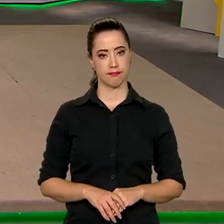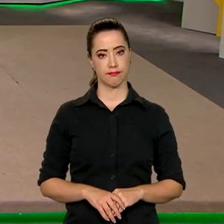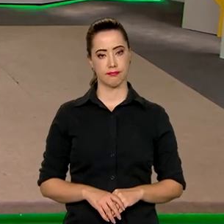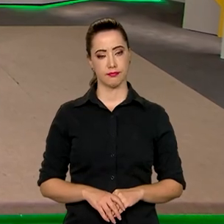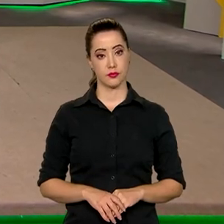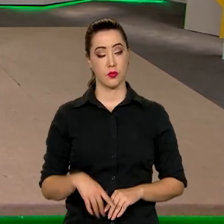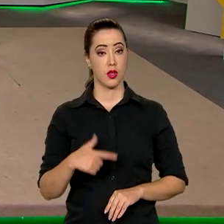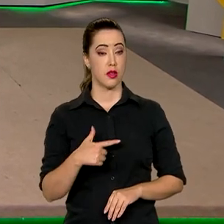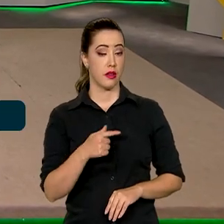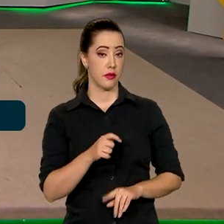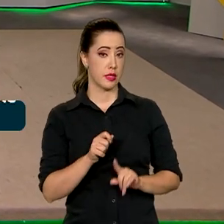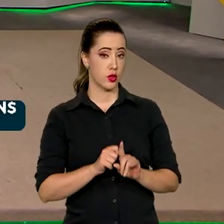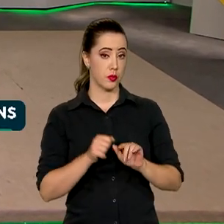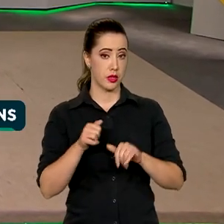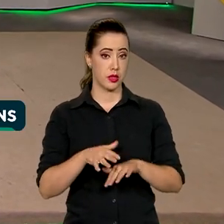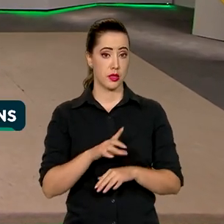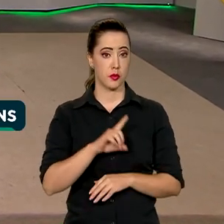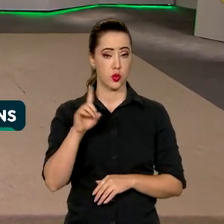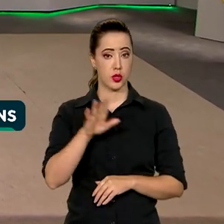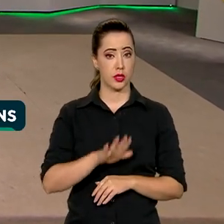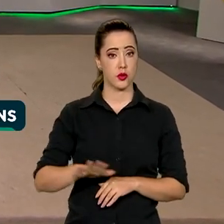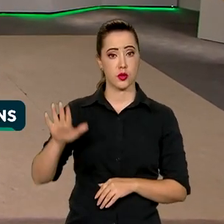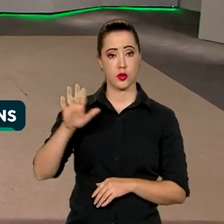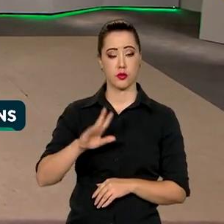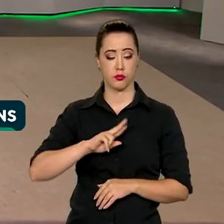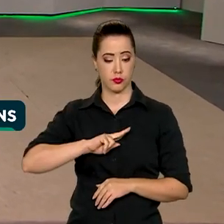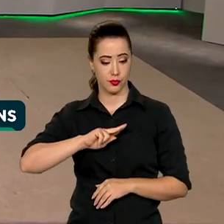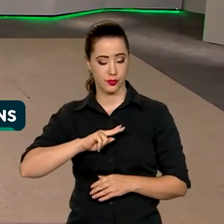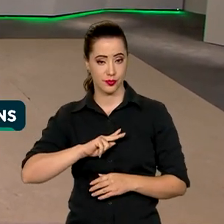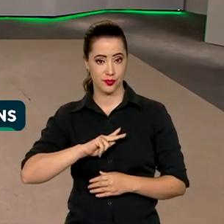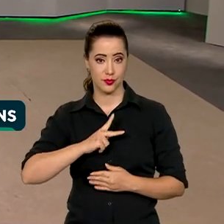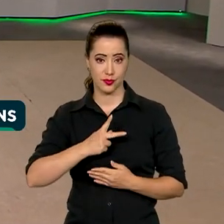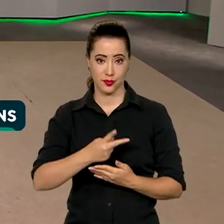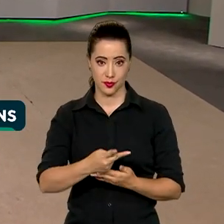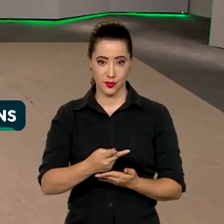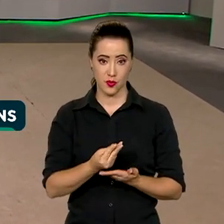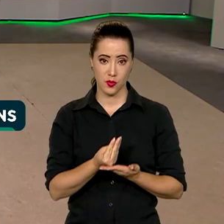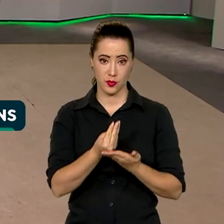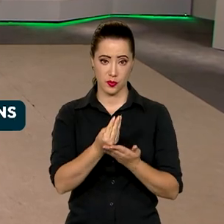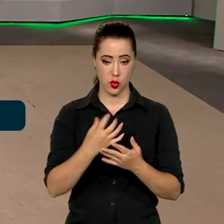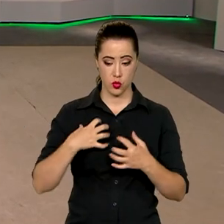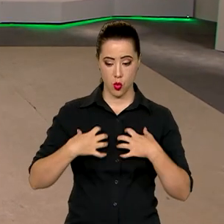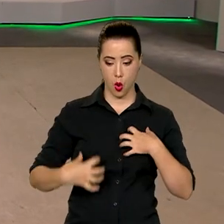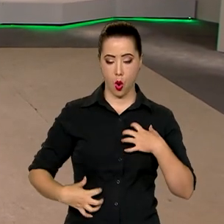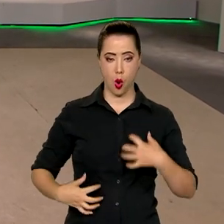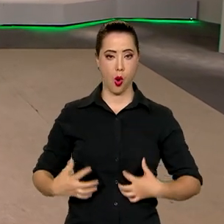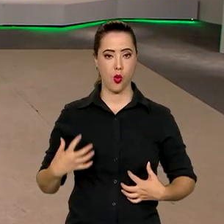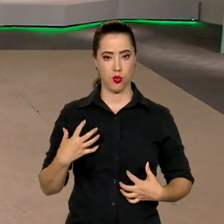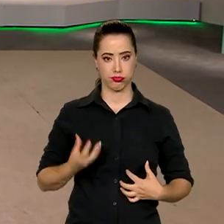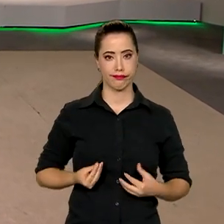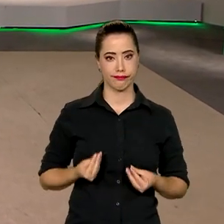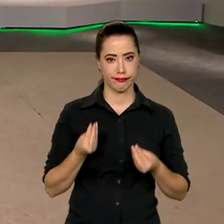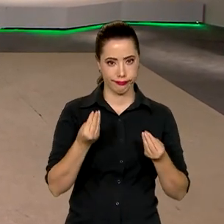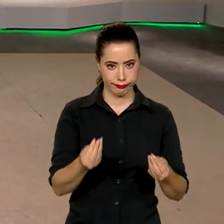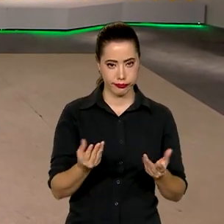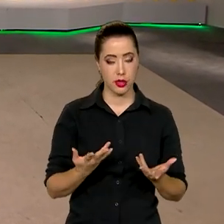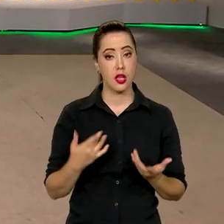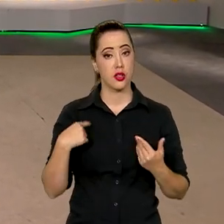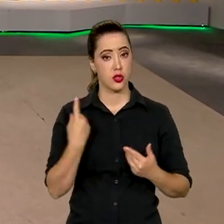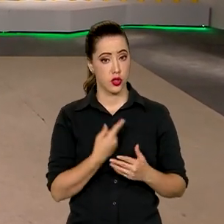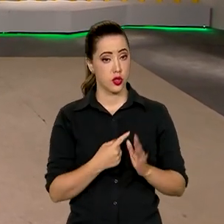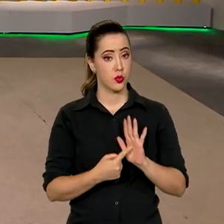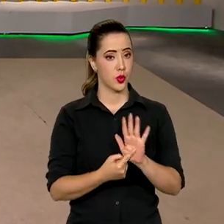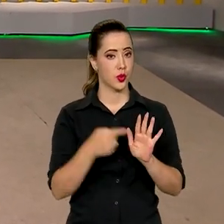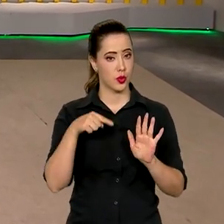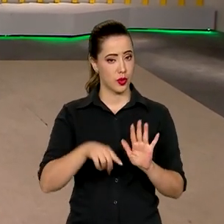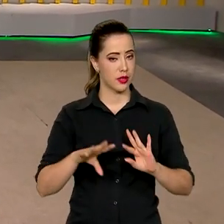27 de setembro foi o dia nacional da doação de órgãos e a gente até mostrou aqui em reportagem no Brasil em Dia. E a